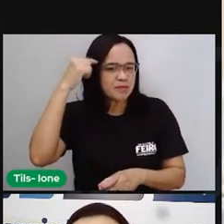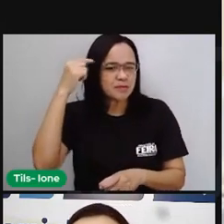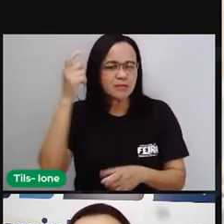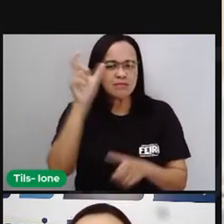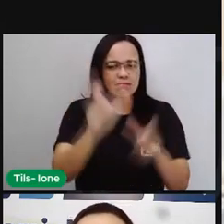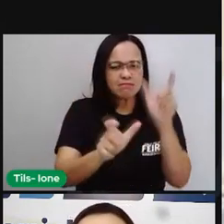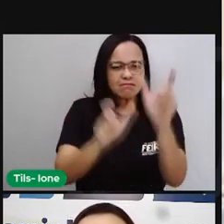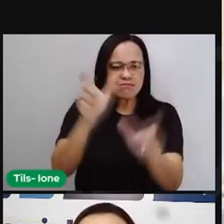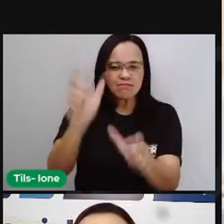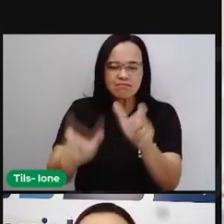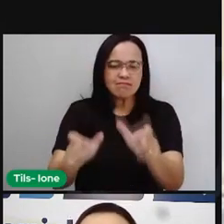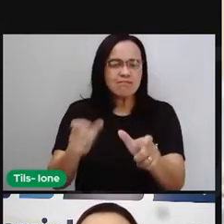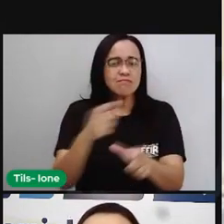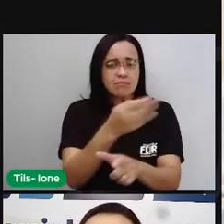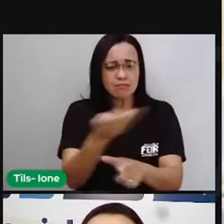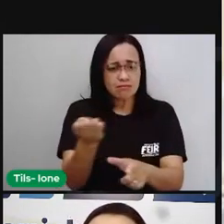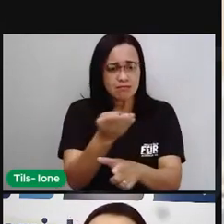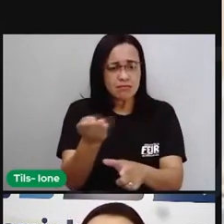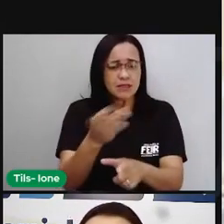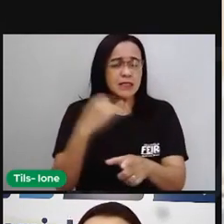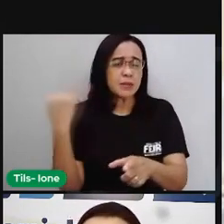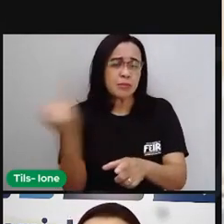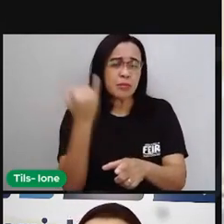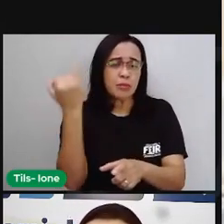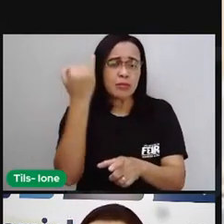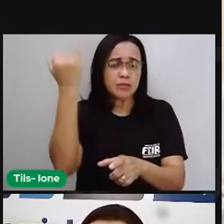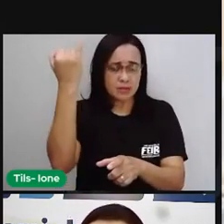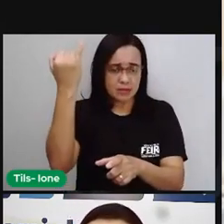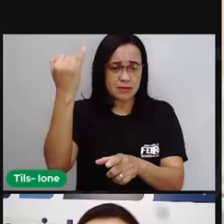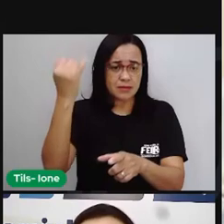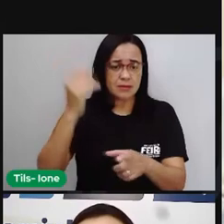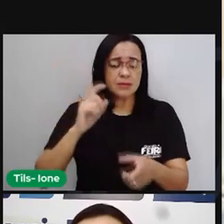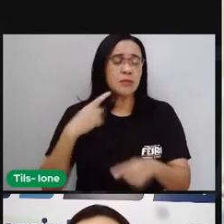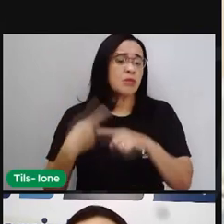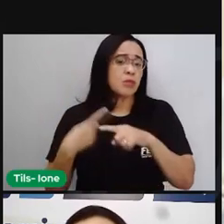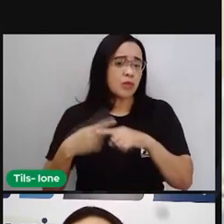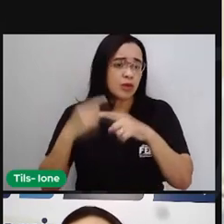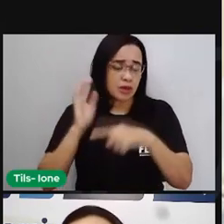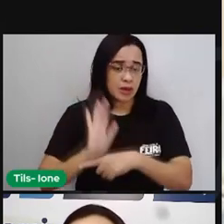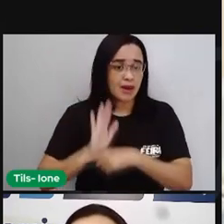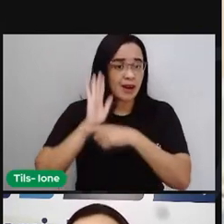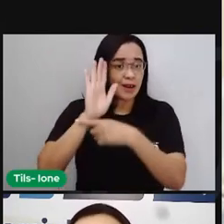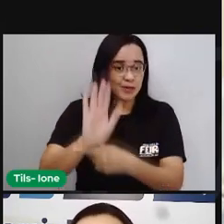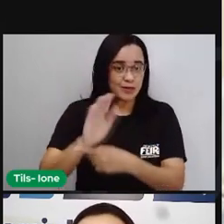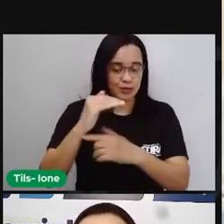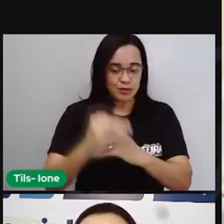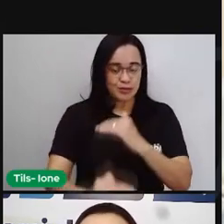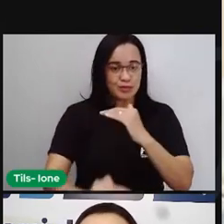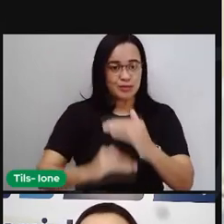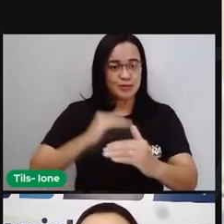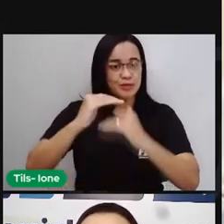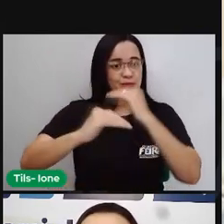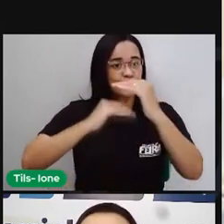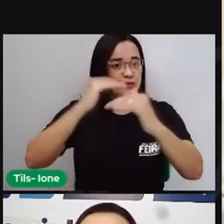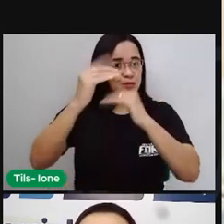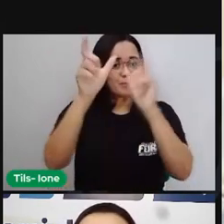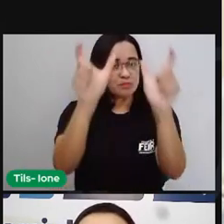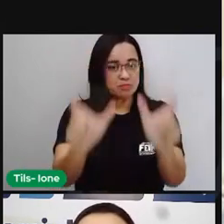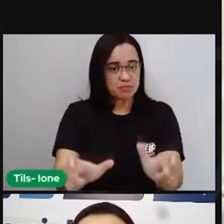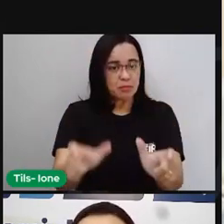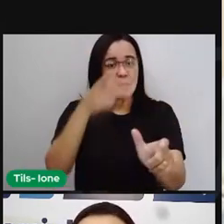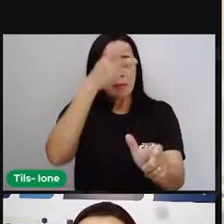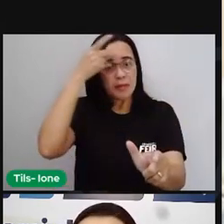a avó, pode significar na nossa construção como pessoa. Porque normalmente os avós aí estão inseridos,